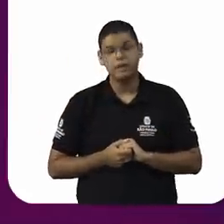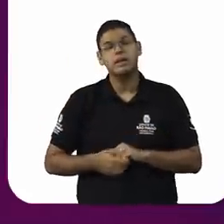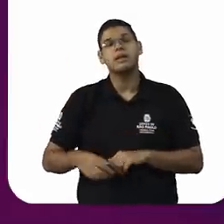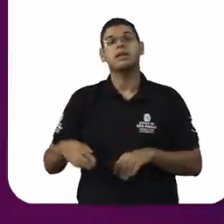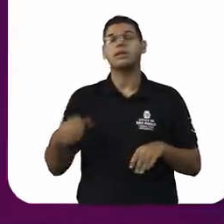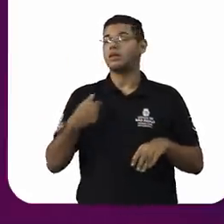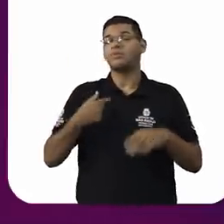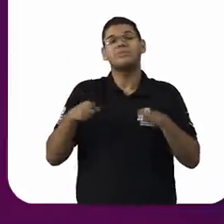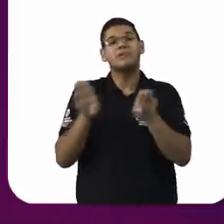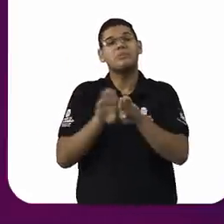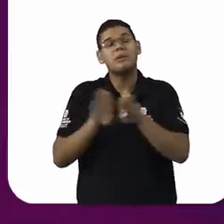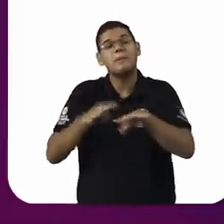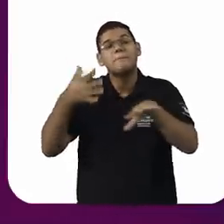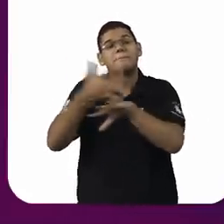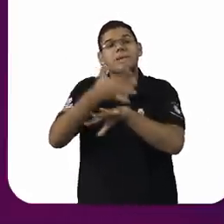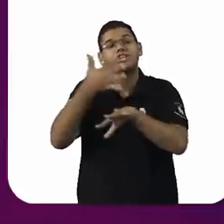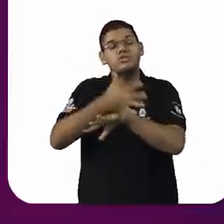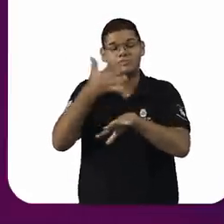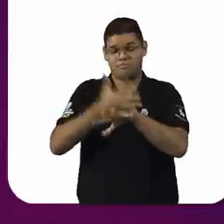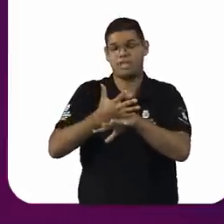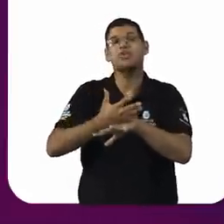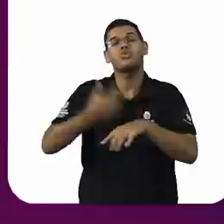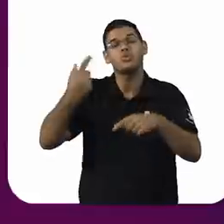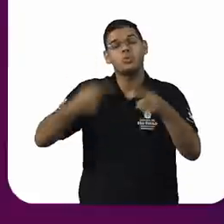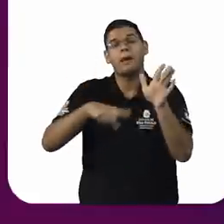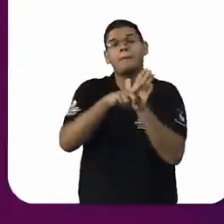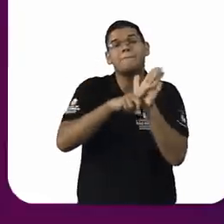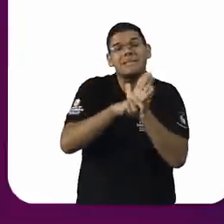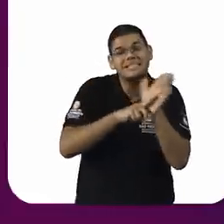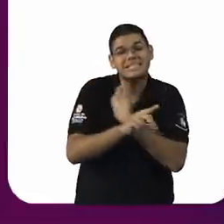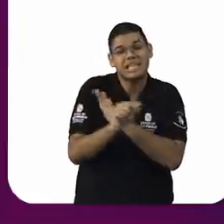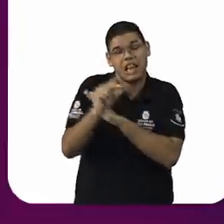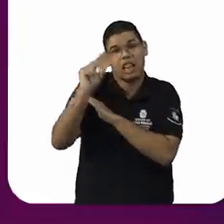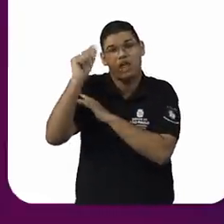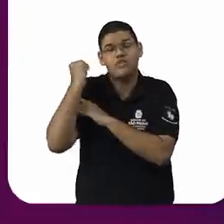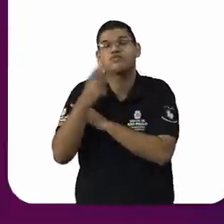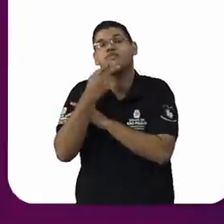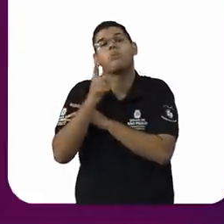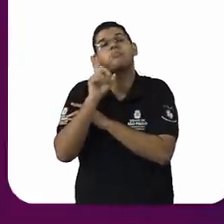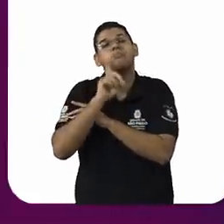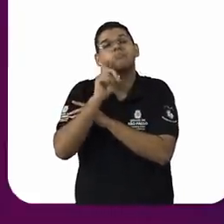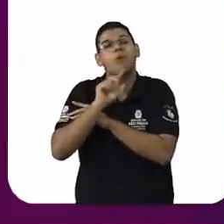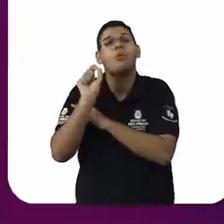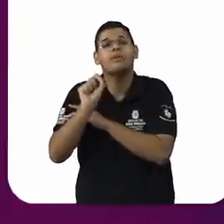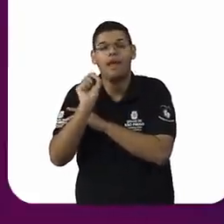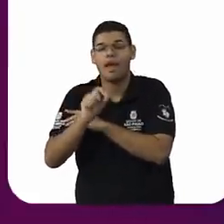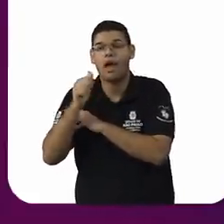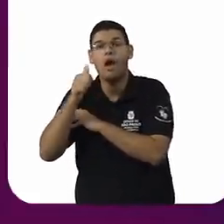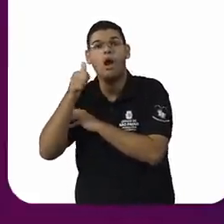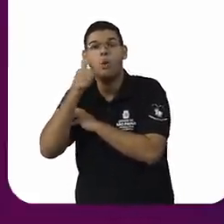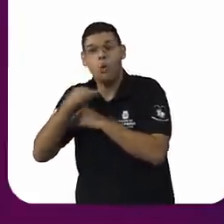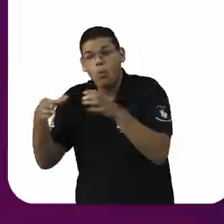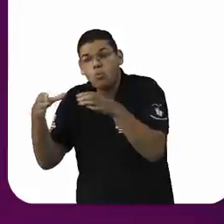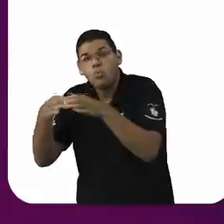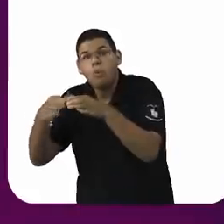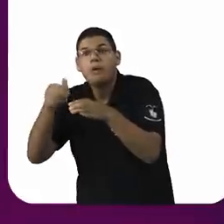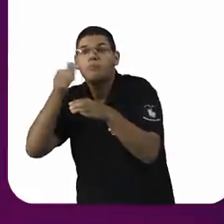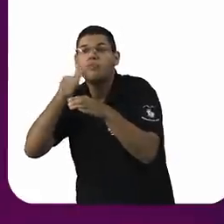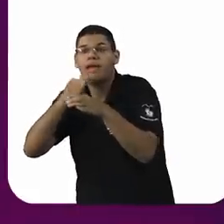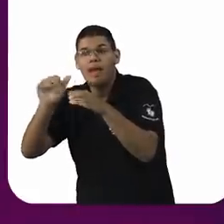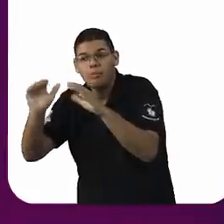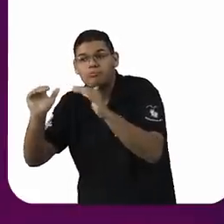que fala que as companhias lideradas por mulheres, elas possuem um maior resultado operacional de